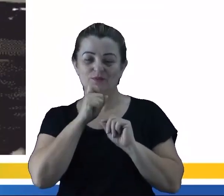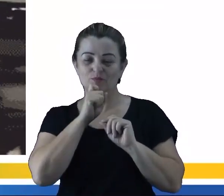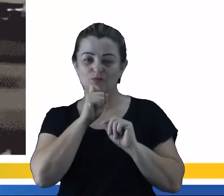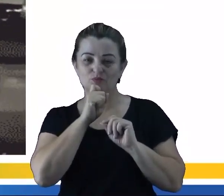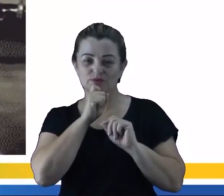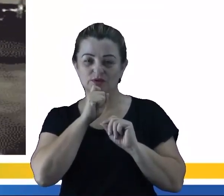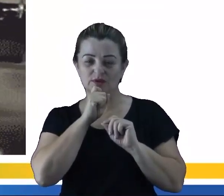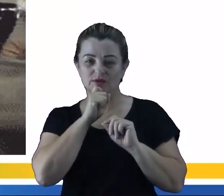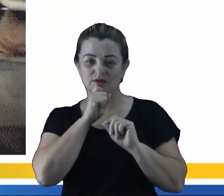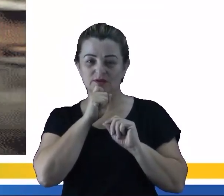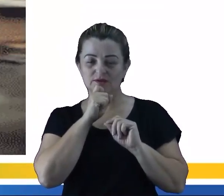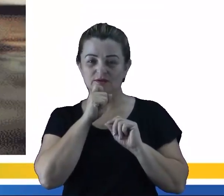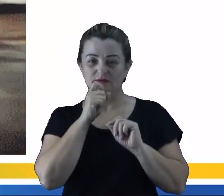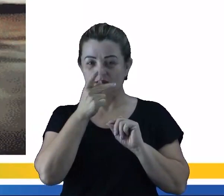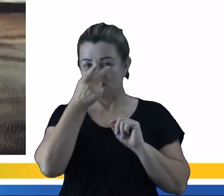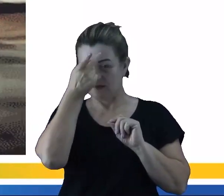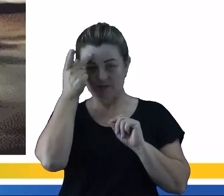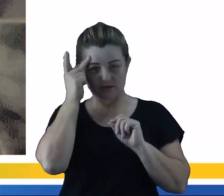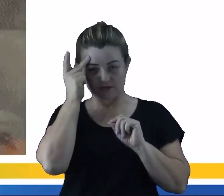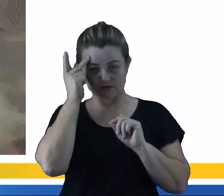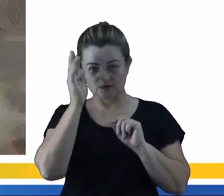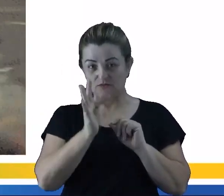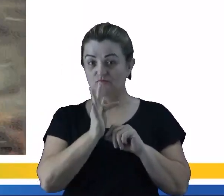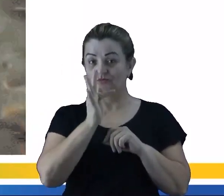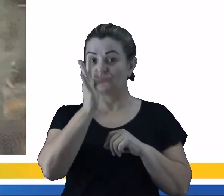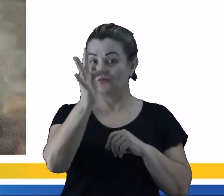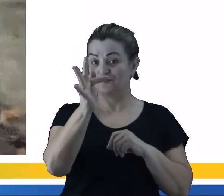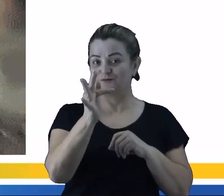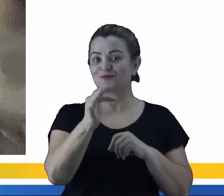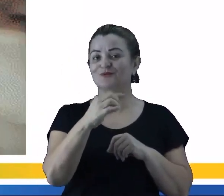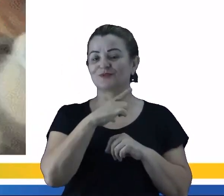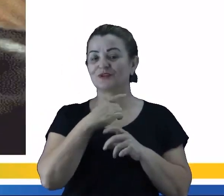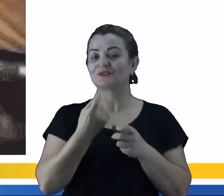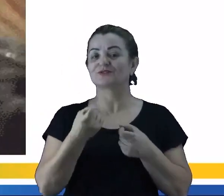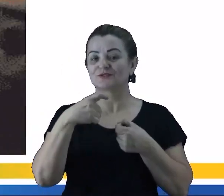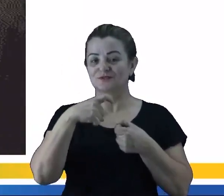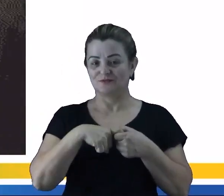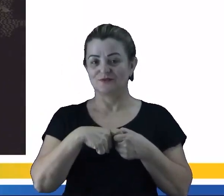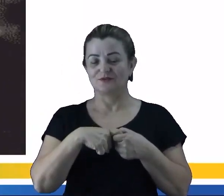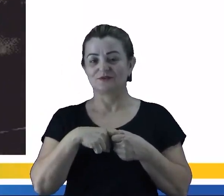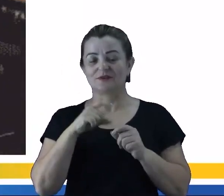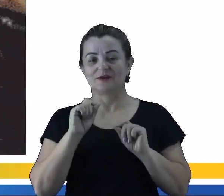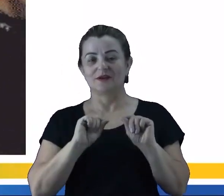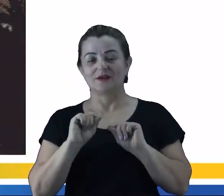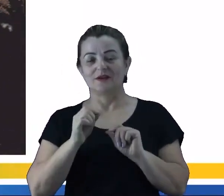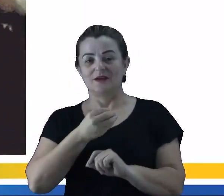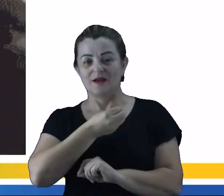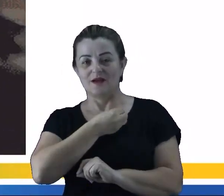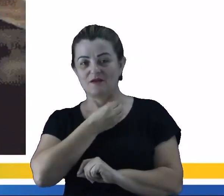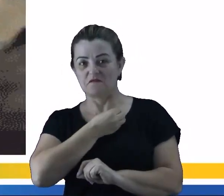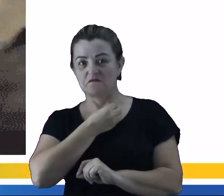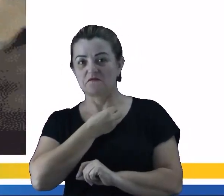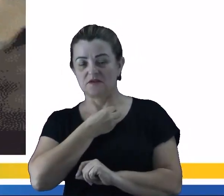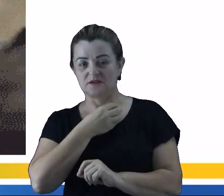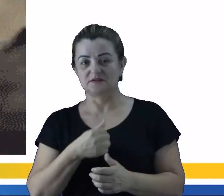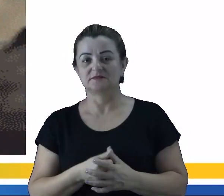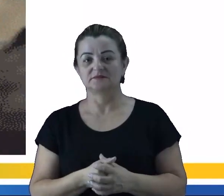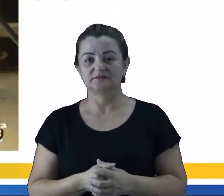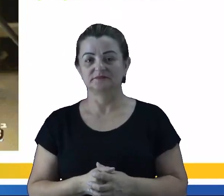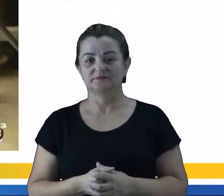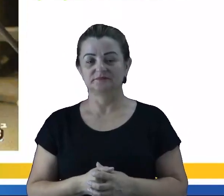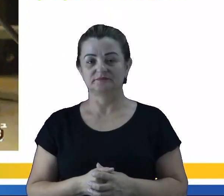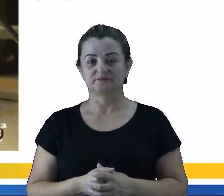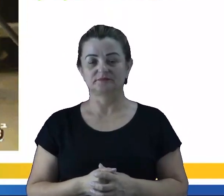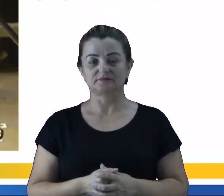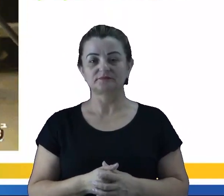possíveis pessoas, né? Para no futuro descongelar e trazê-las de volta à vida. Então, são as tecnologias de criogenia.